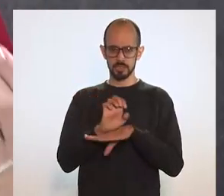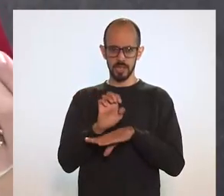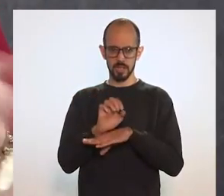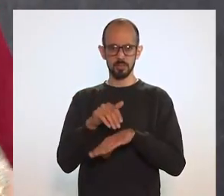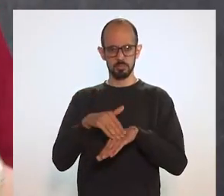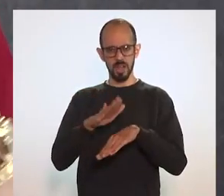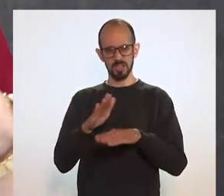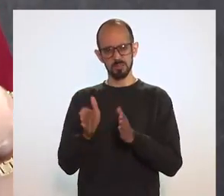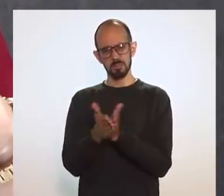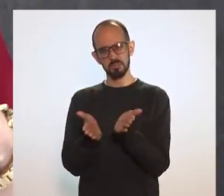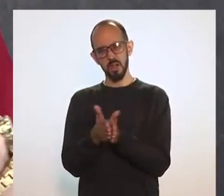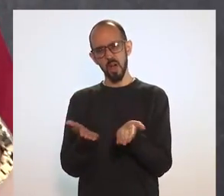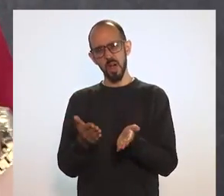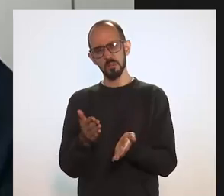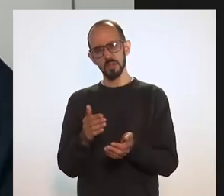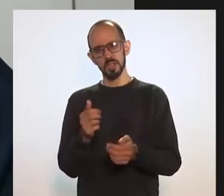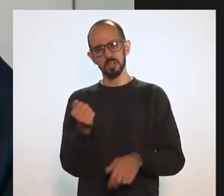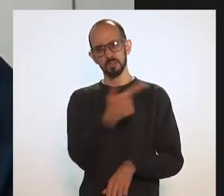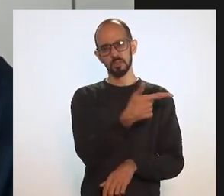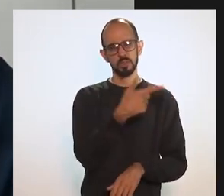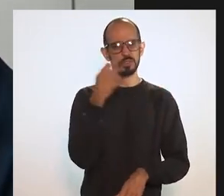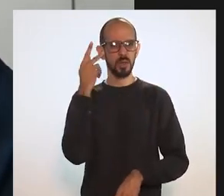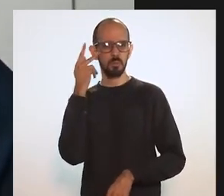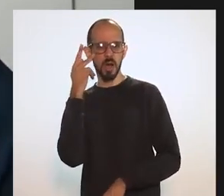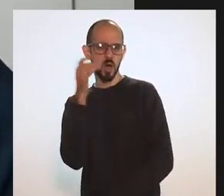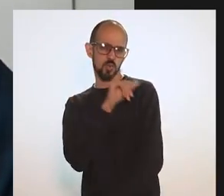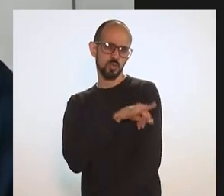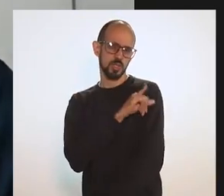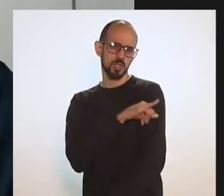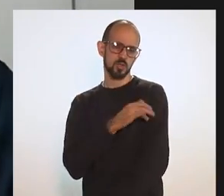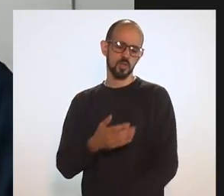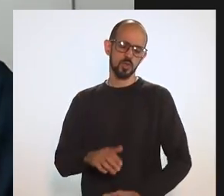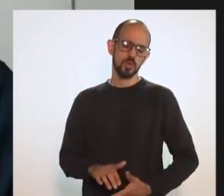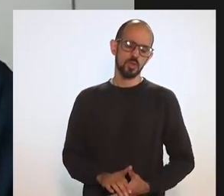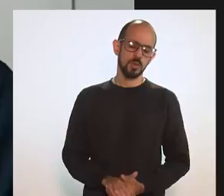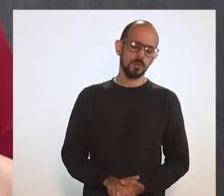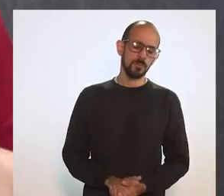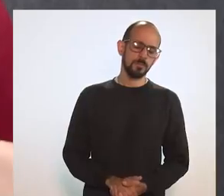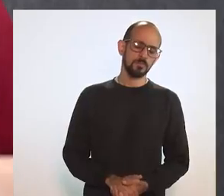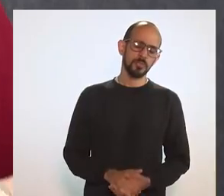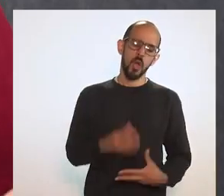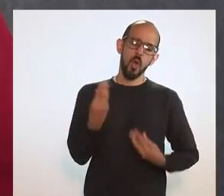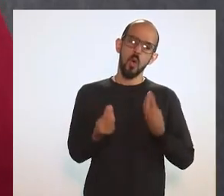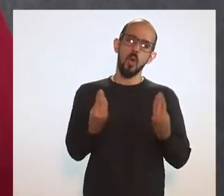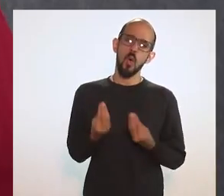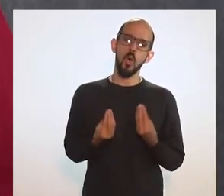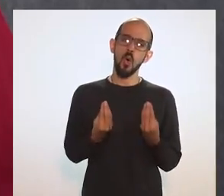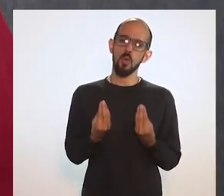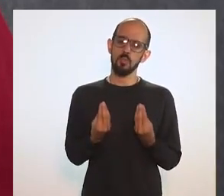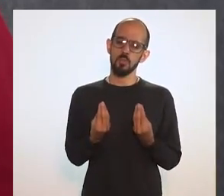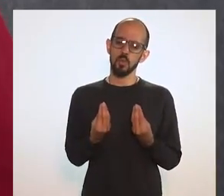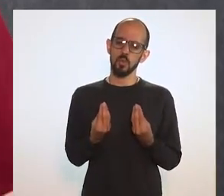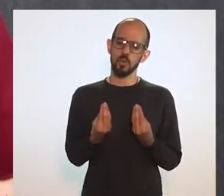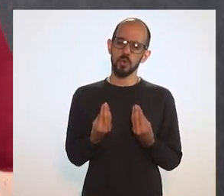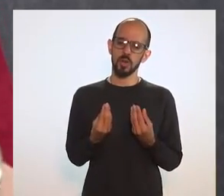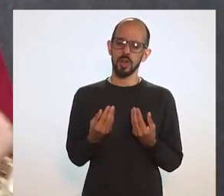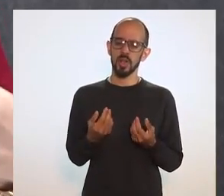recursos do que outros, por exemplo, como São Paulo, Rio de Janeiro, Espírito Santo. E aí, como